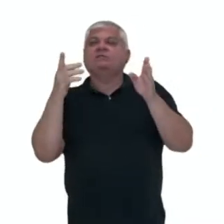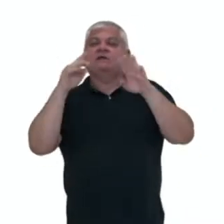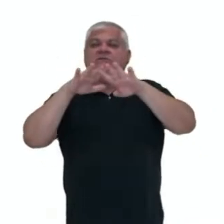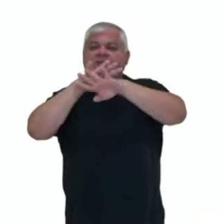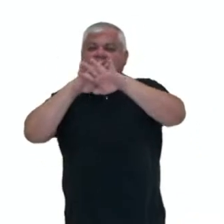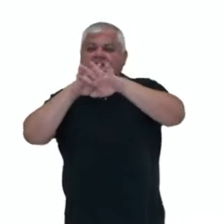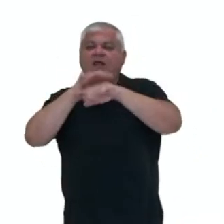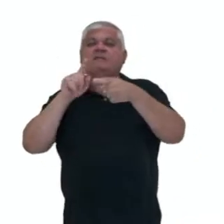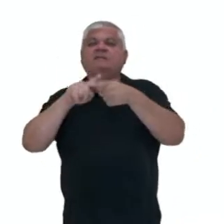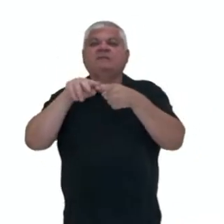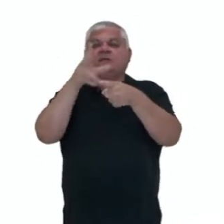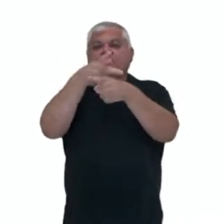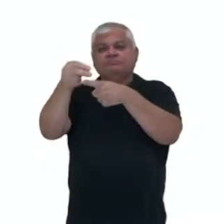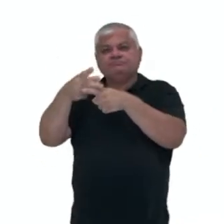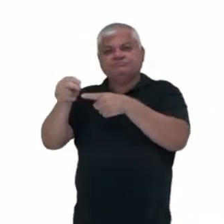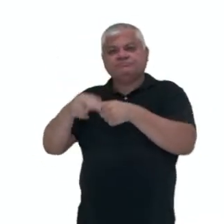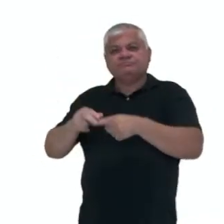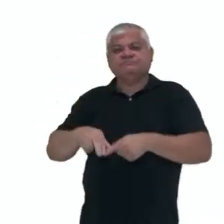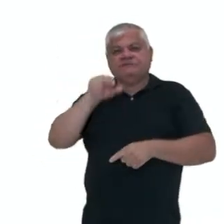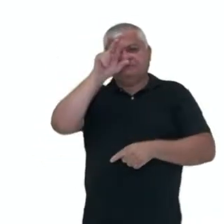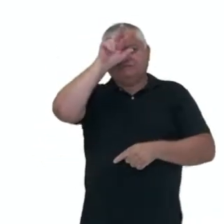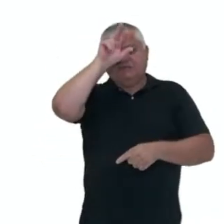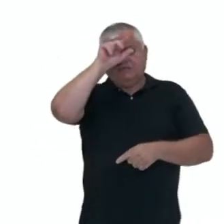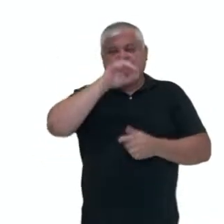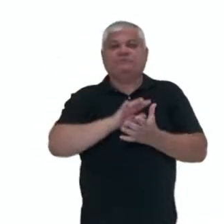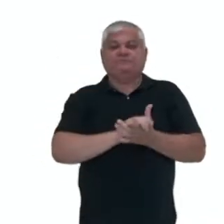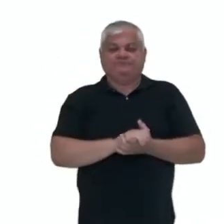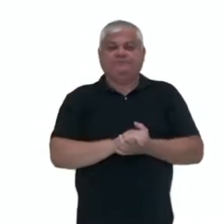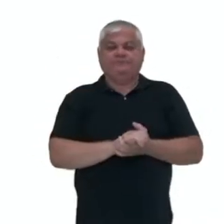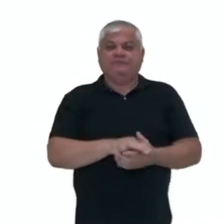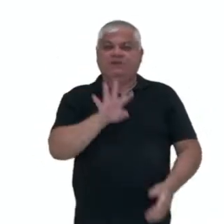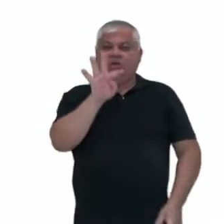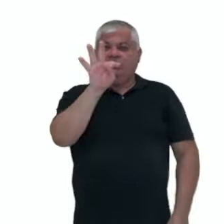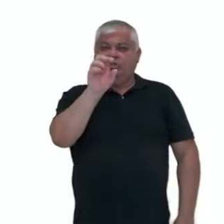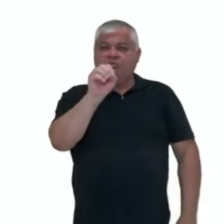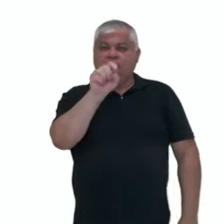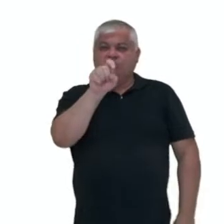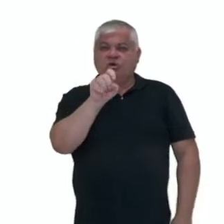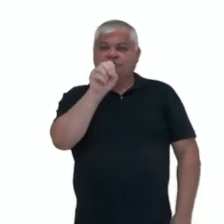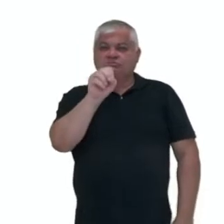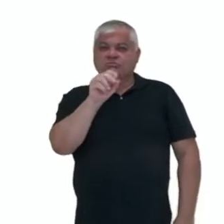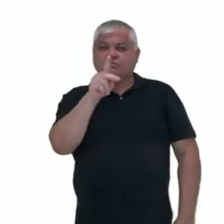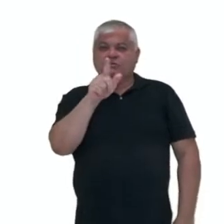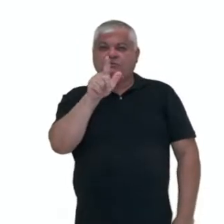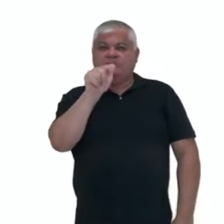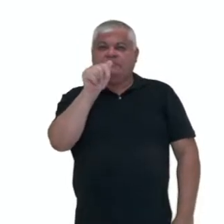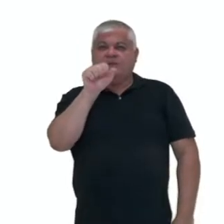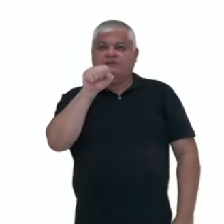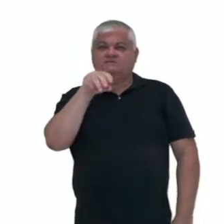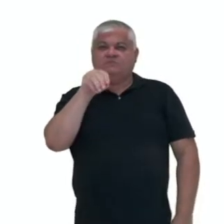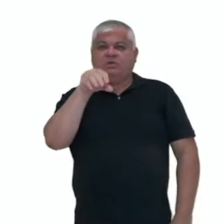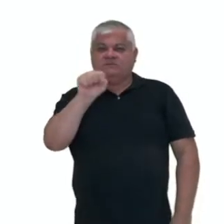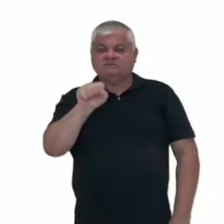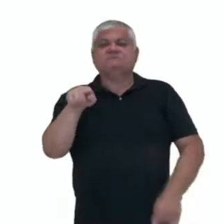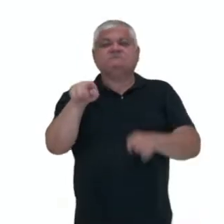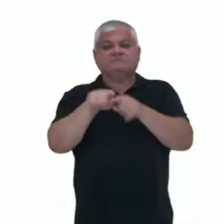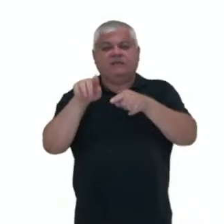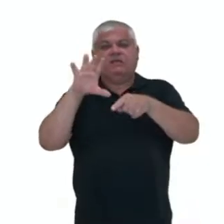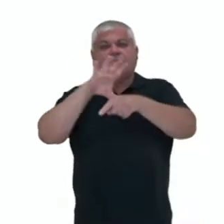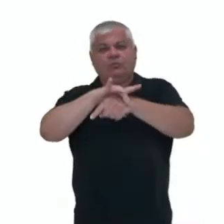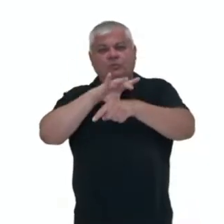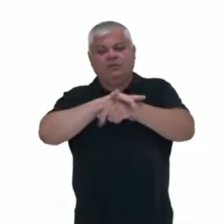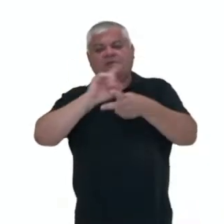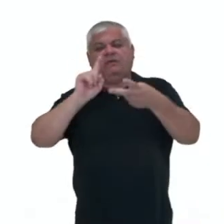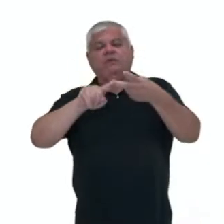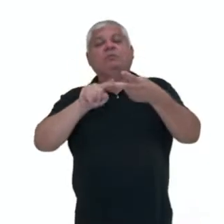transmissor. Toxoplasmose é uma outra doença que é provocada por um protozoário, né, que é transmitida